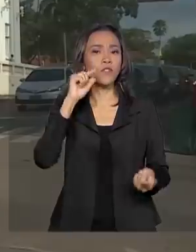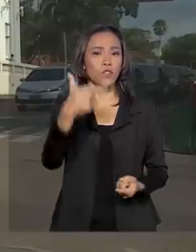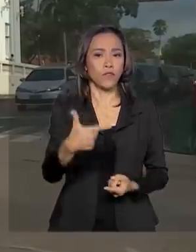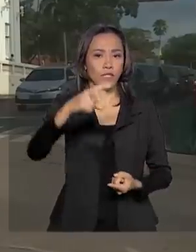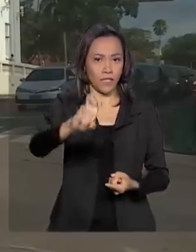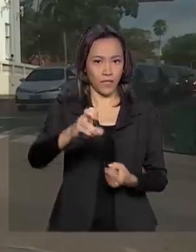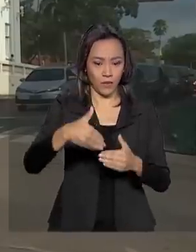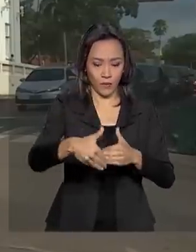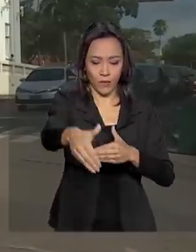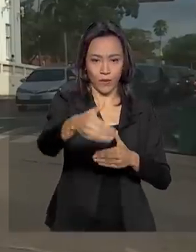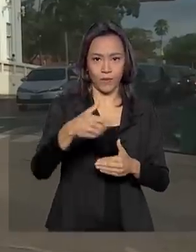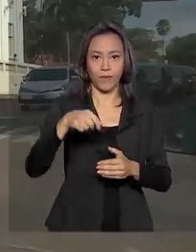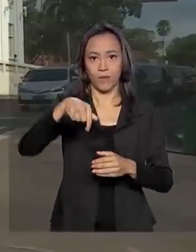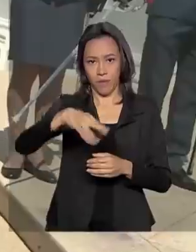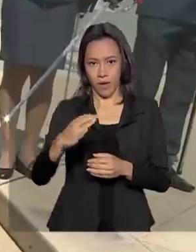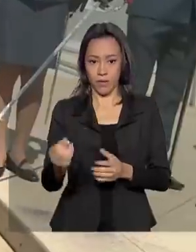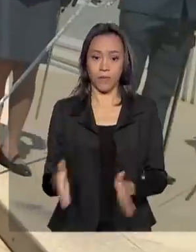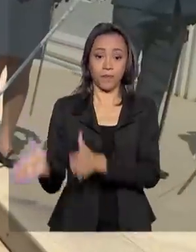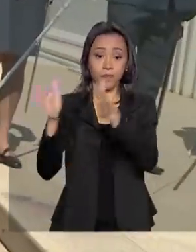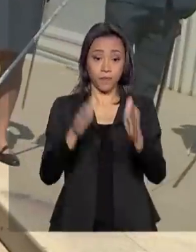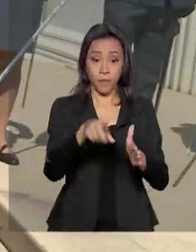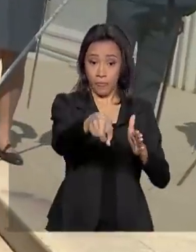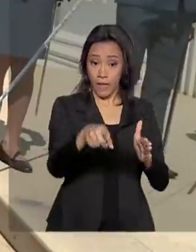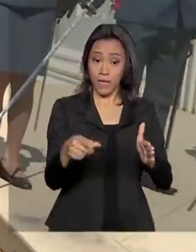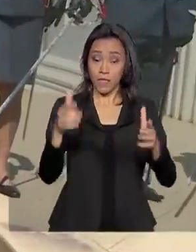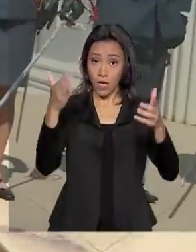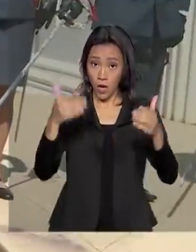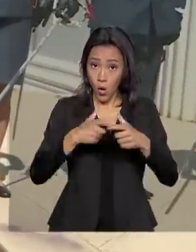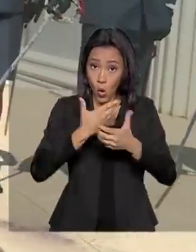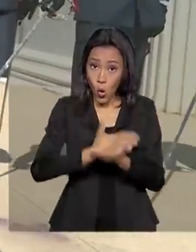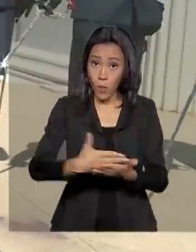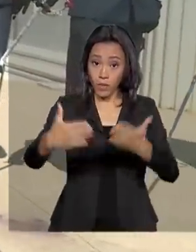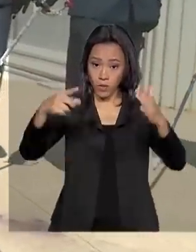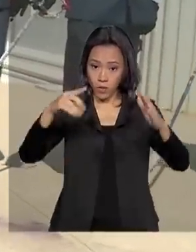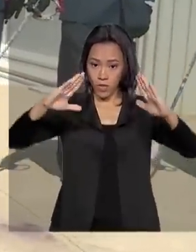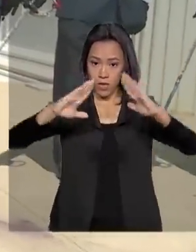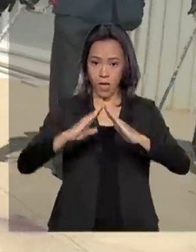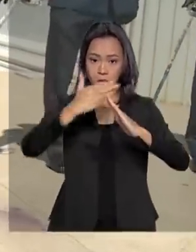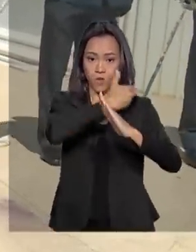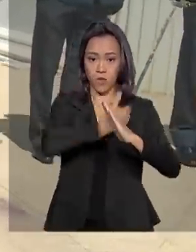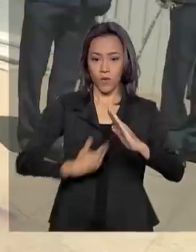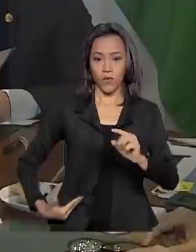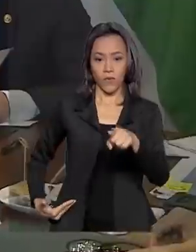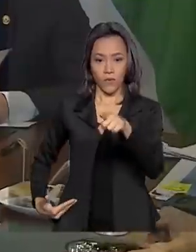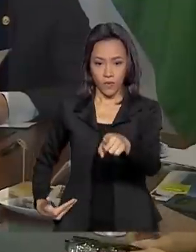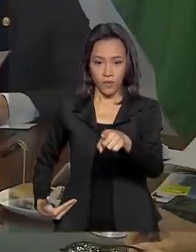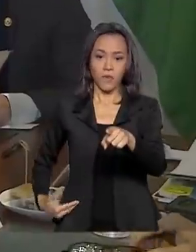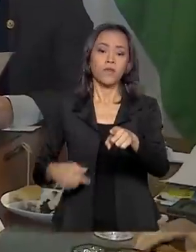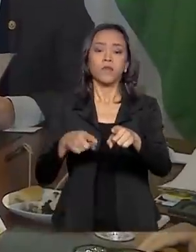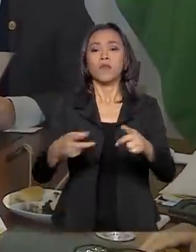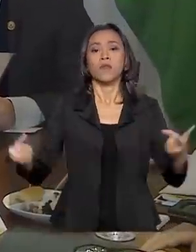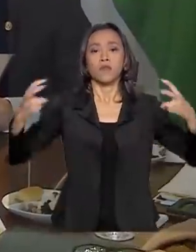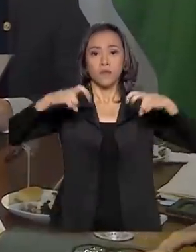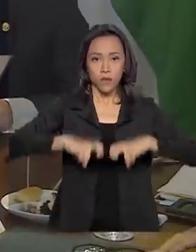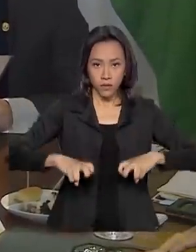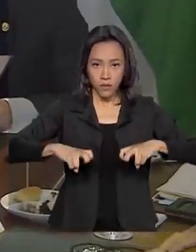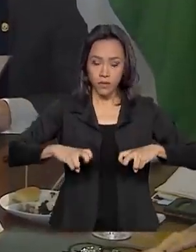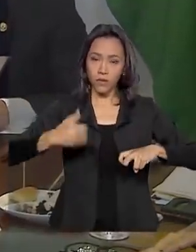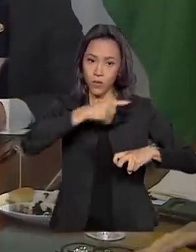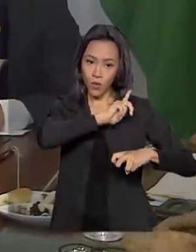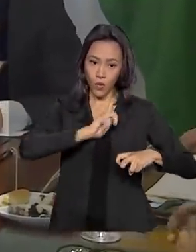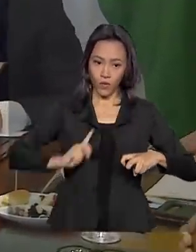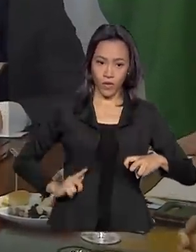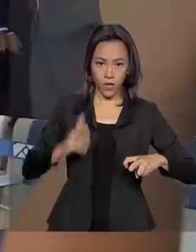visita a Rio Branco, capital do Acre, começou no Palácio do Governo, onde o vice-presidente Hamilton Mourão se reuniu com o governador